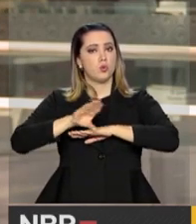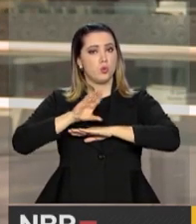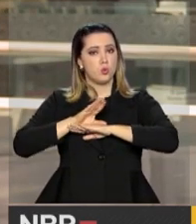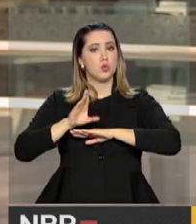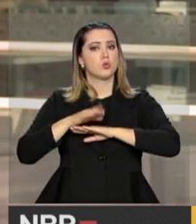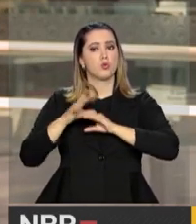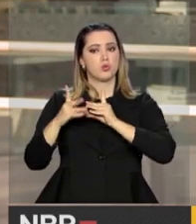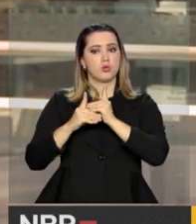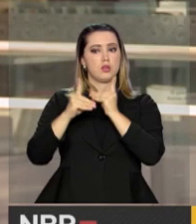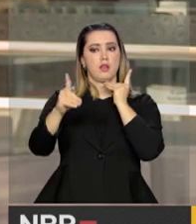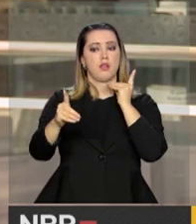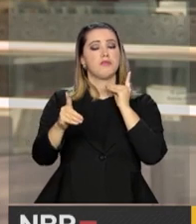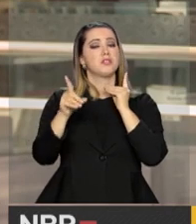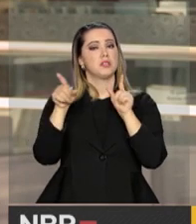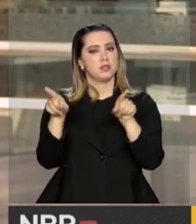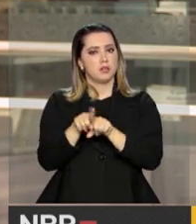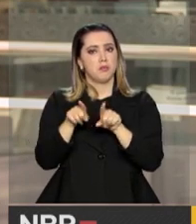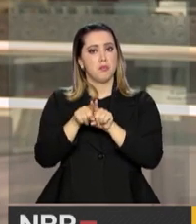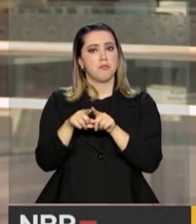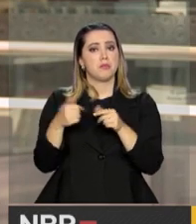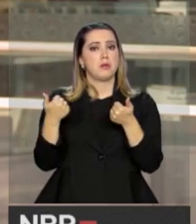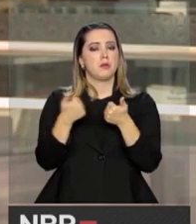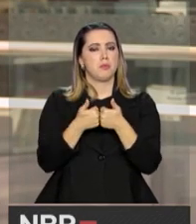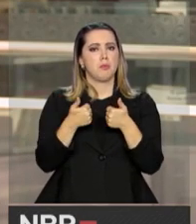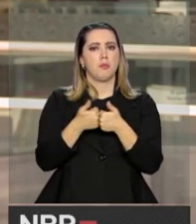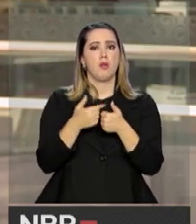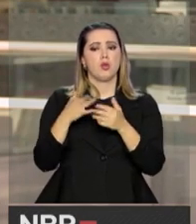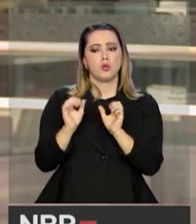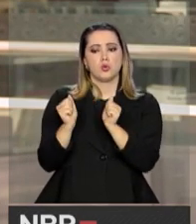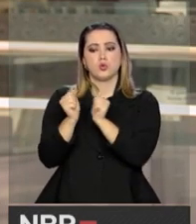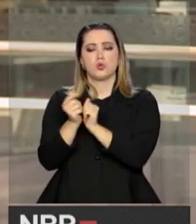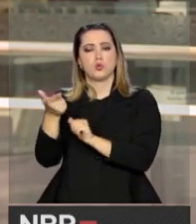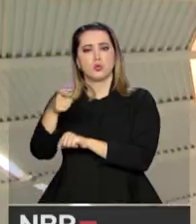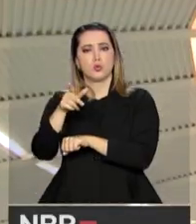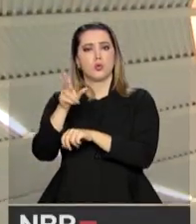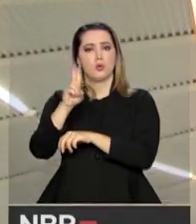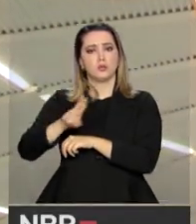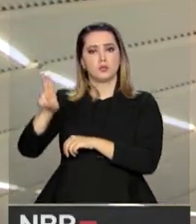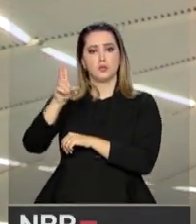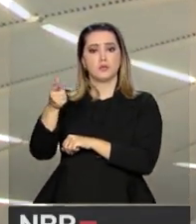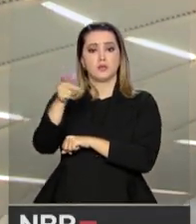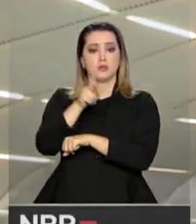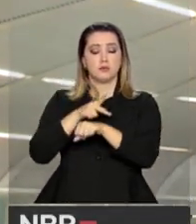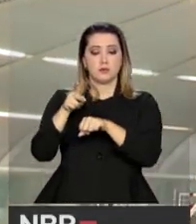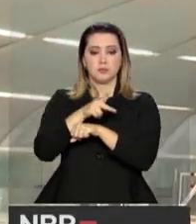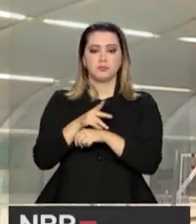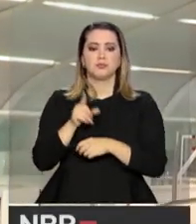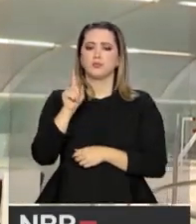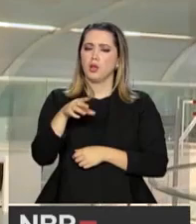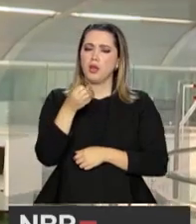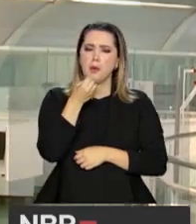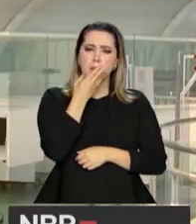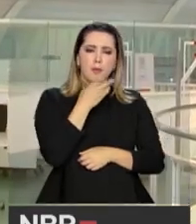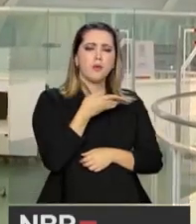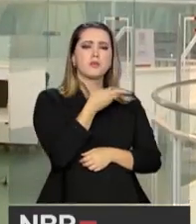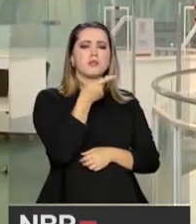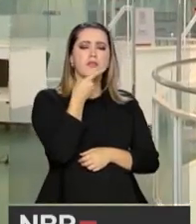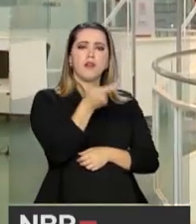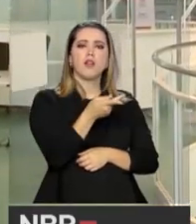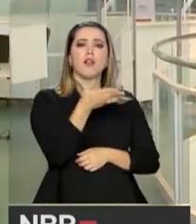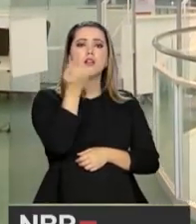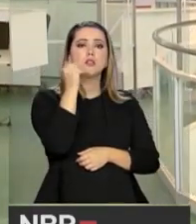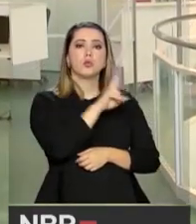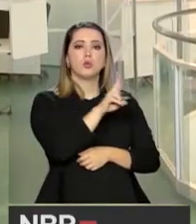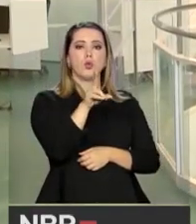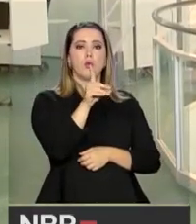inclusive com parcerias com universidades fora do país na formação de pessoas. Interessante o senhor citar, então, o Darcy Ribeiro,